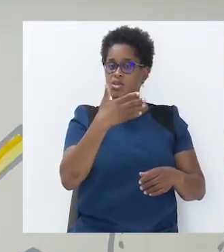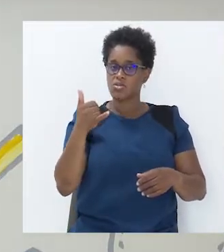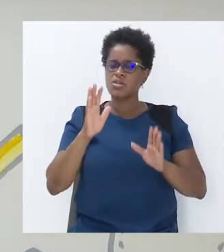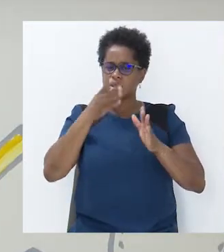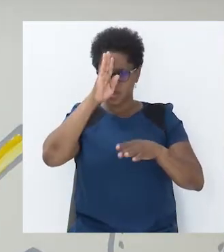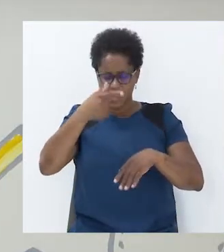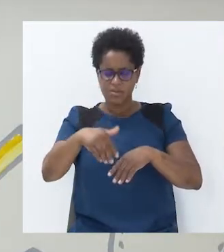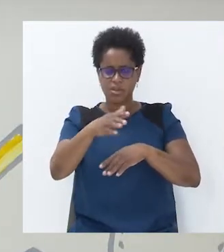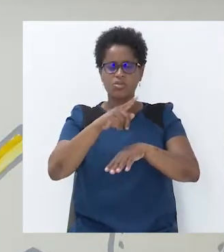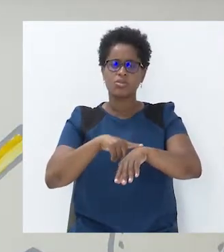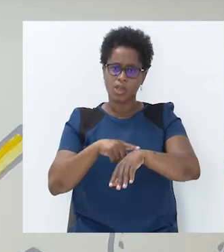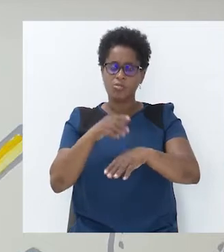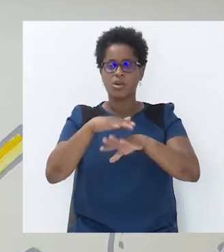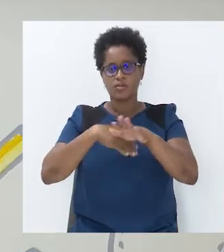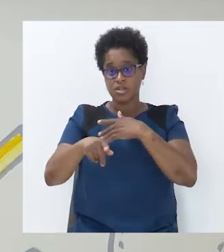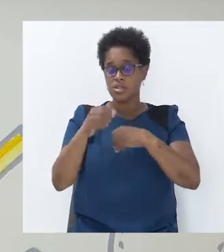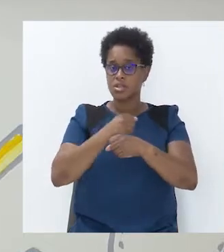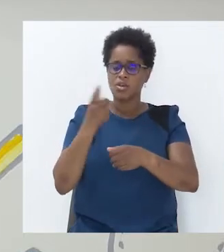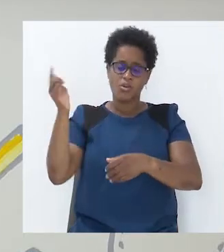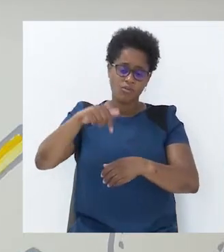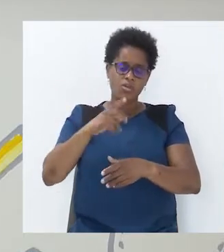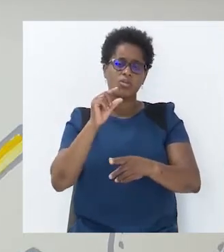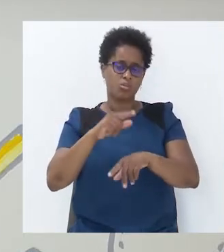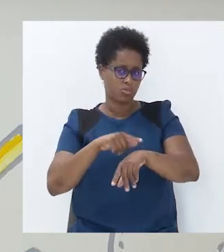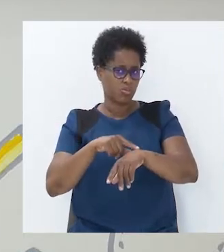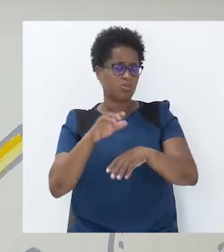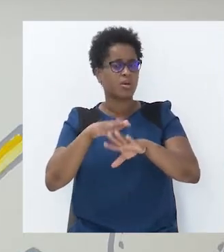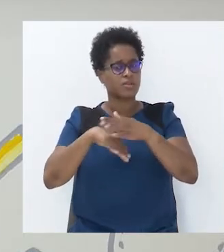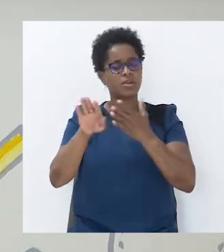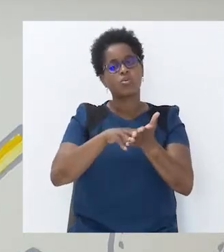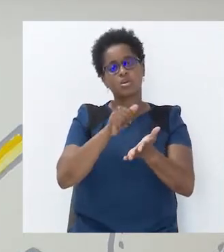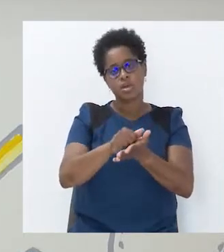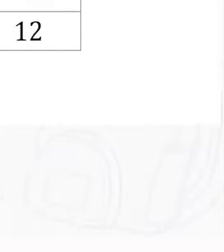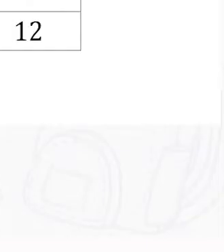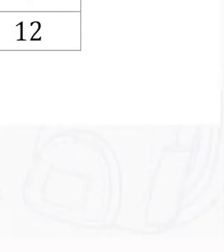tempinho para resolver este exercício. Volto daqui a pouco para fazer a sua curação.